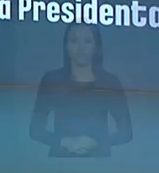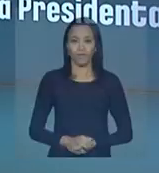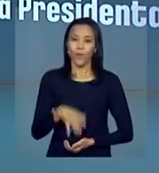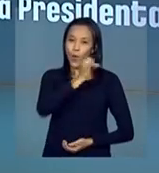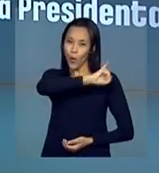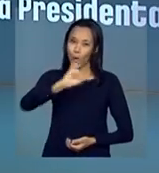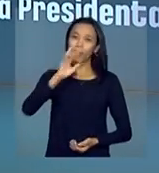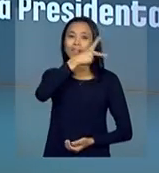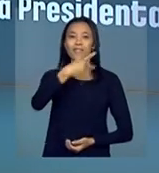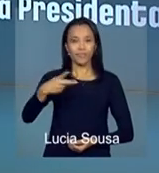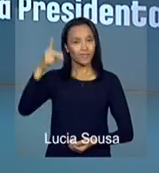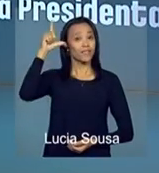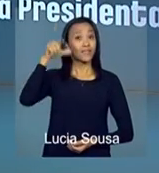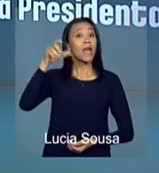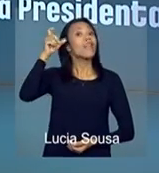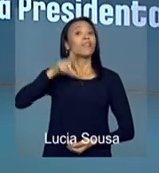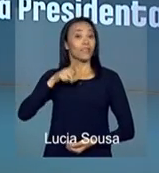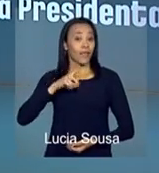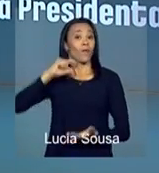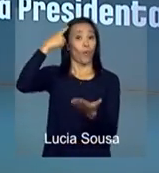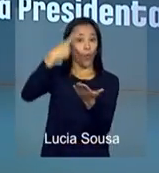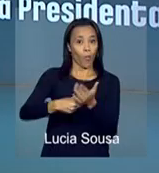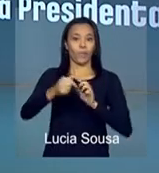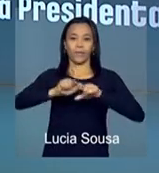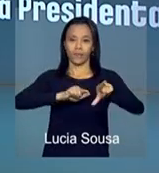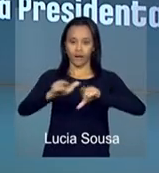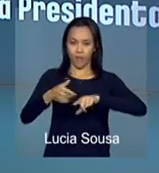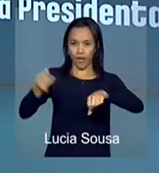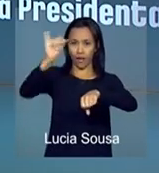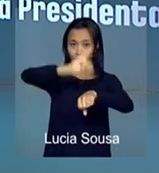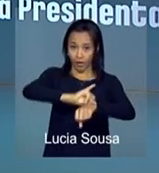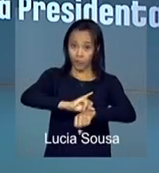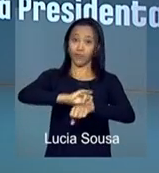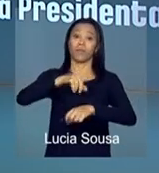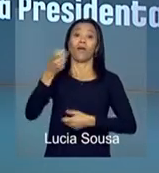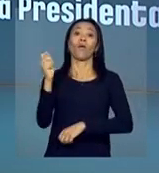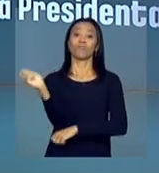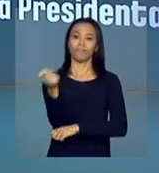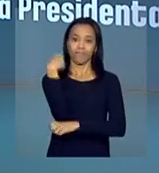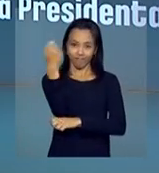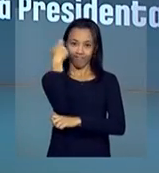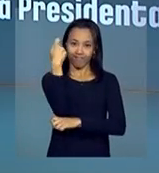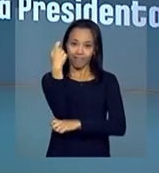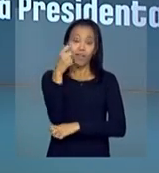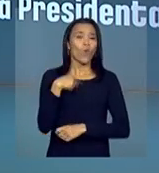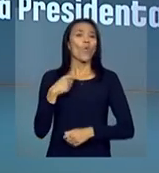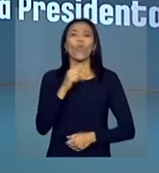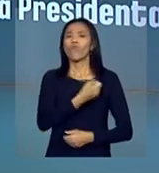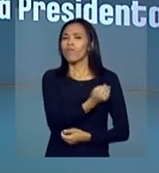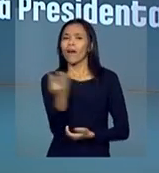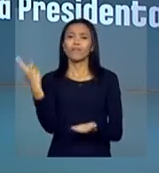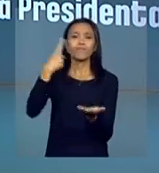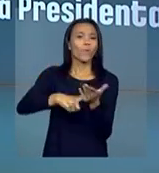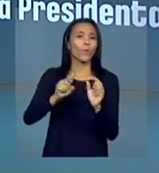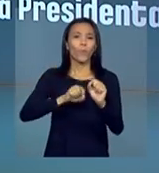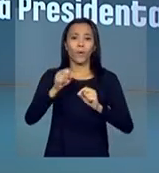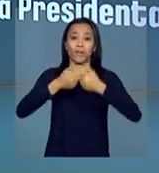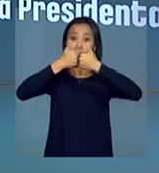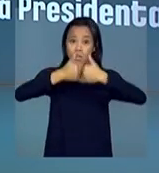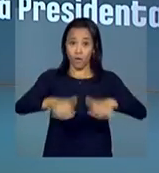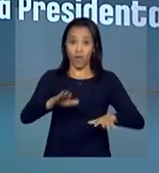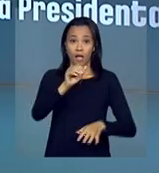Olá, a presidenta Dilma Rousseff cumpre a agenda hoje em Porto Alegre, no Rio Grande do Sul. Um dos compromissos é a inauguração do